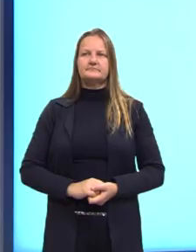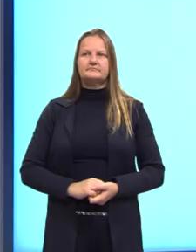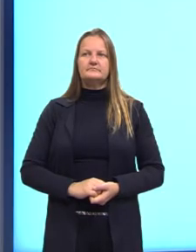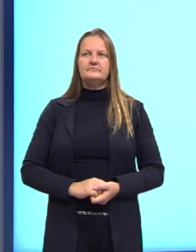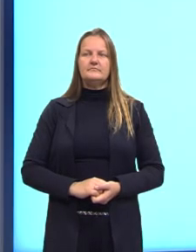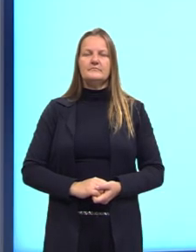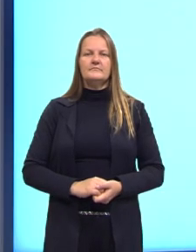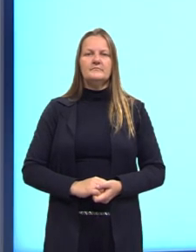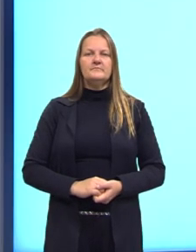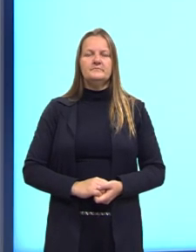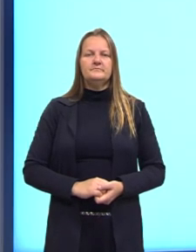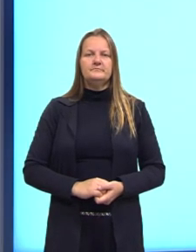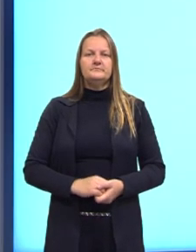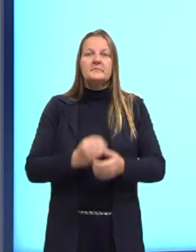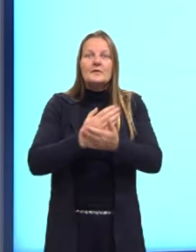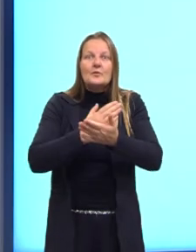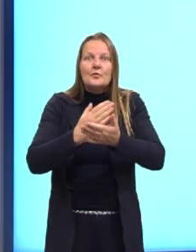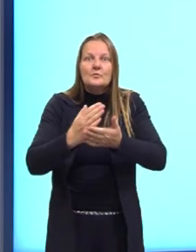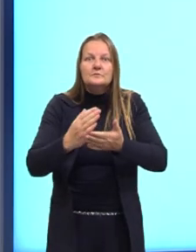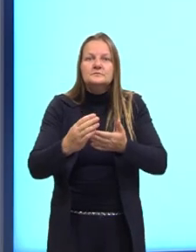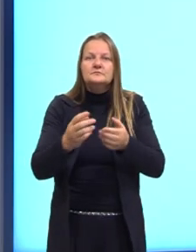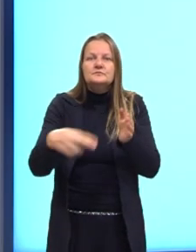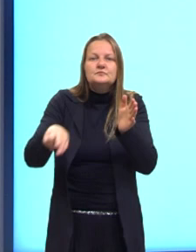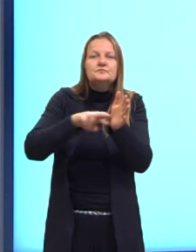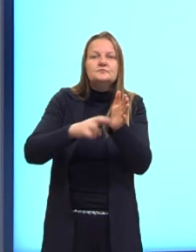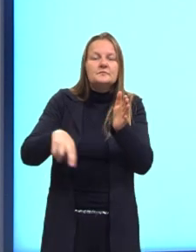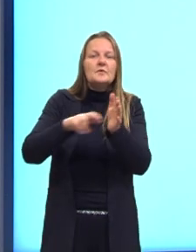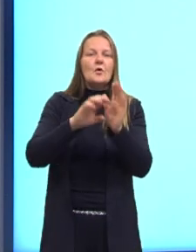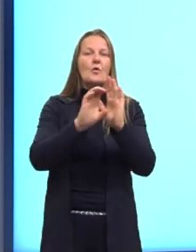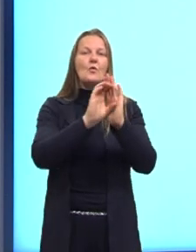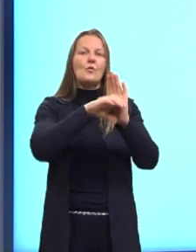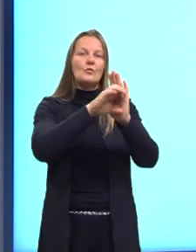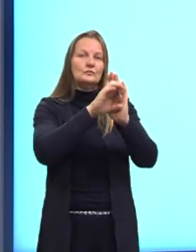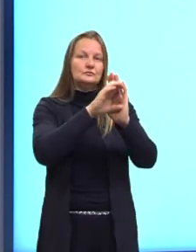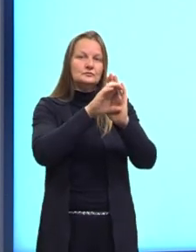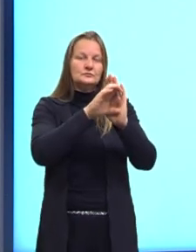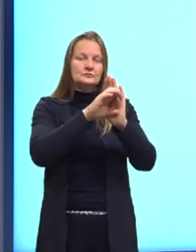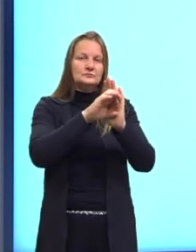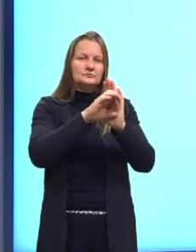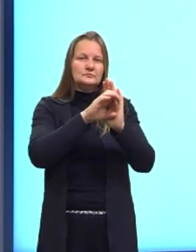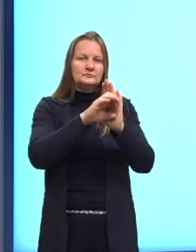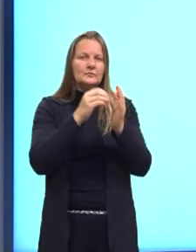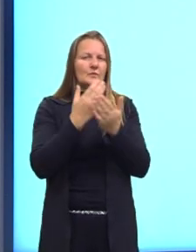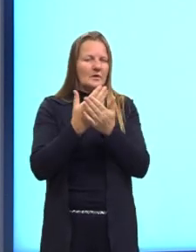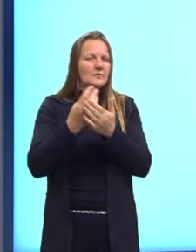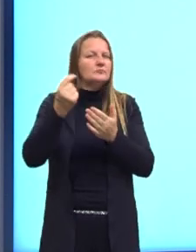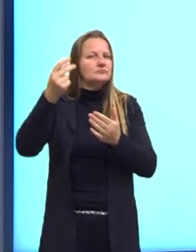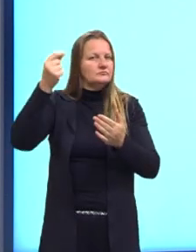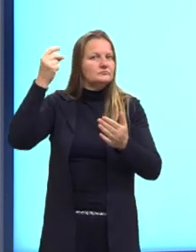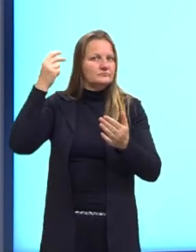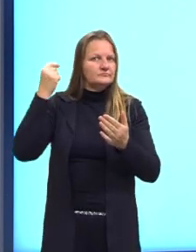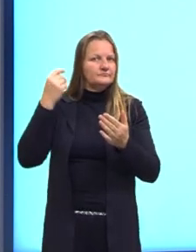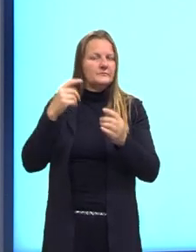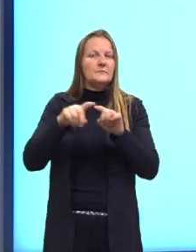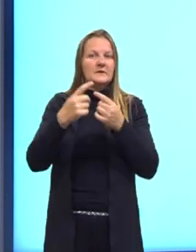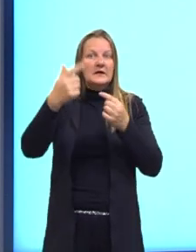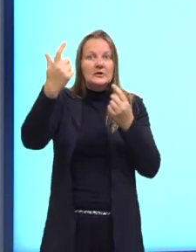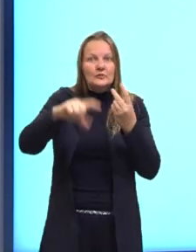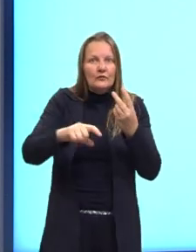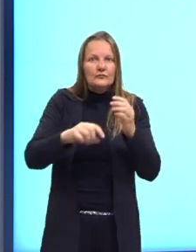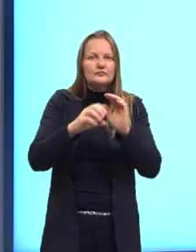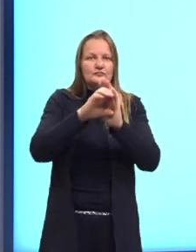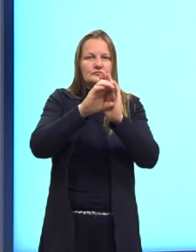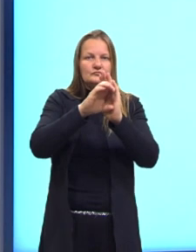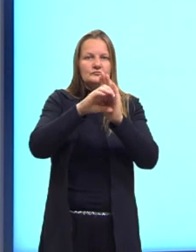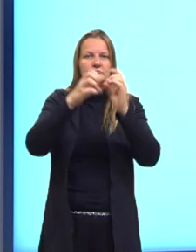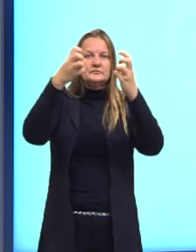Para isso, eu vou retomar com vocês um conceito que a gente já viu aí em aula anterior, mas não custa trazer de novo,